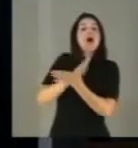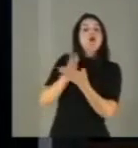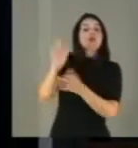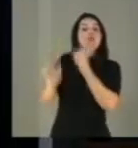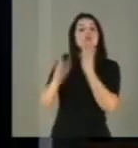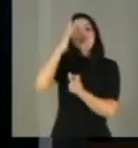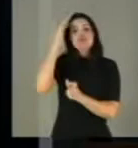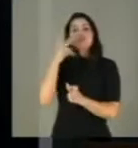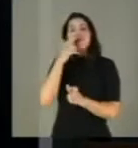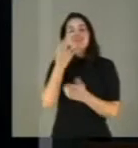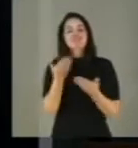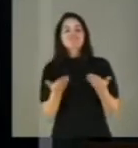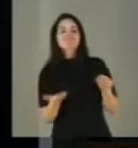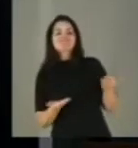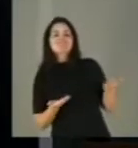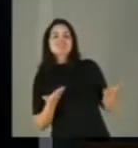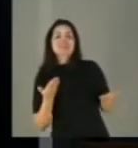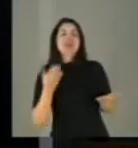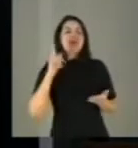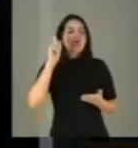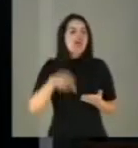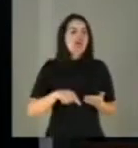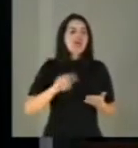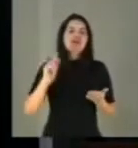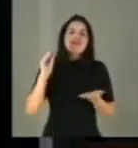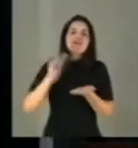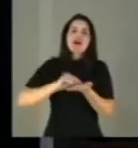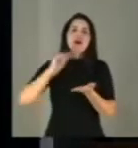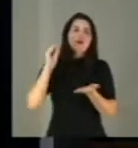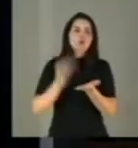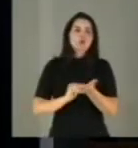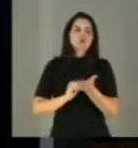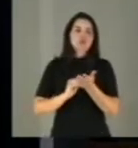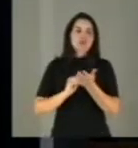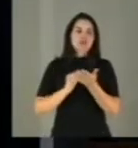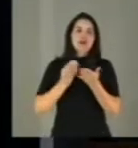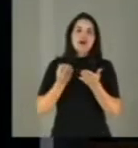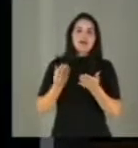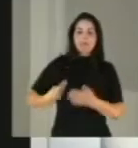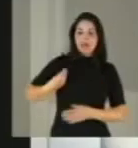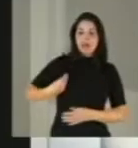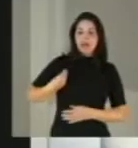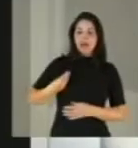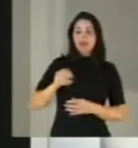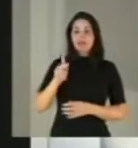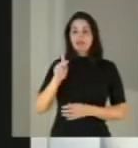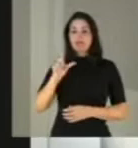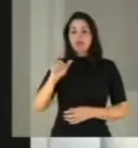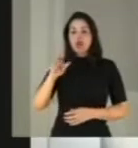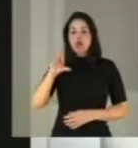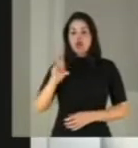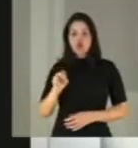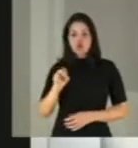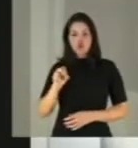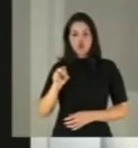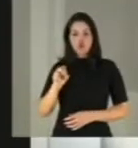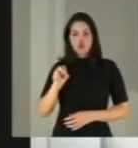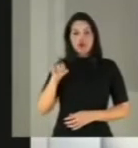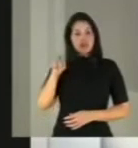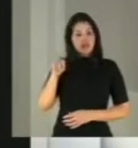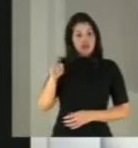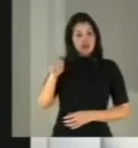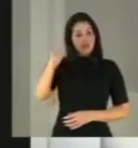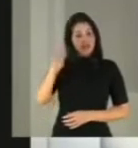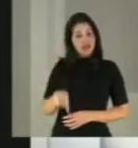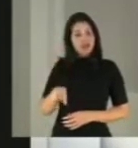fracassos decorrem da falta de adesão ao plano, plano esse sacrosanto, ungido